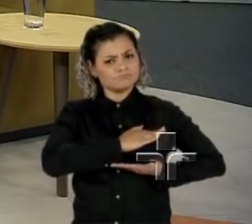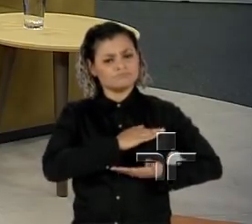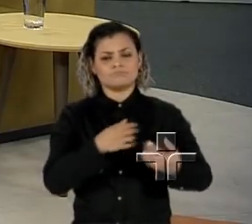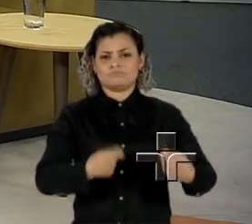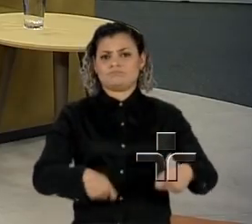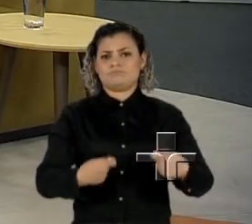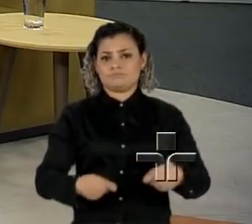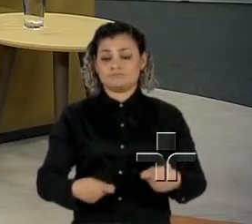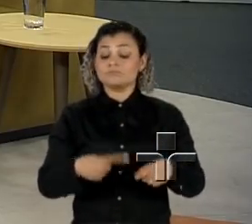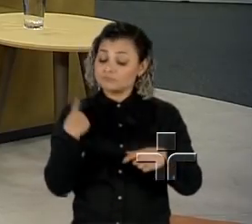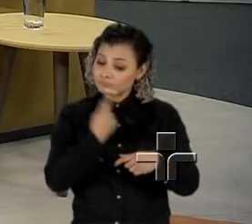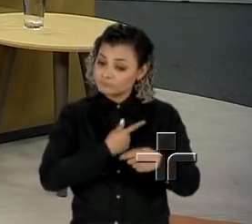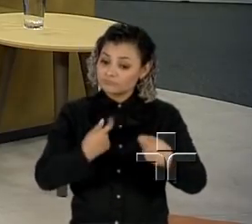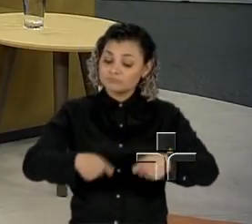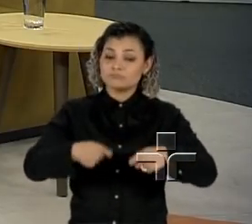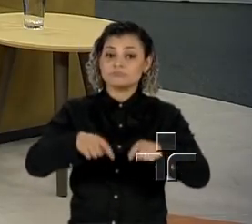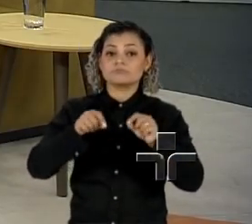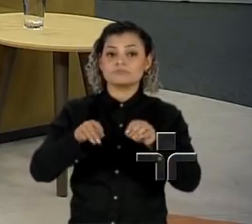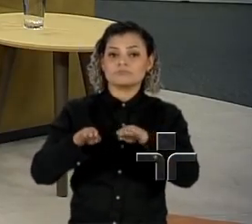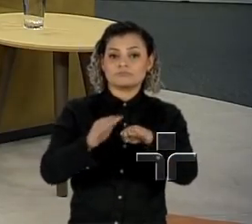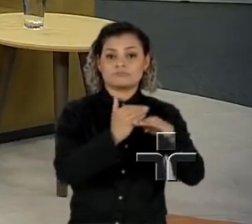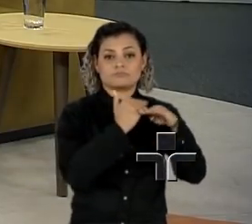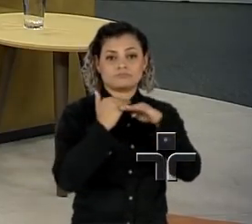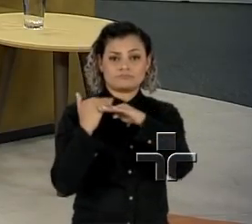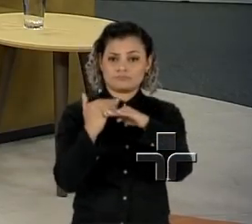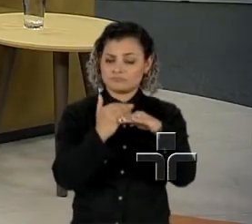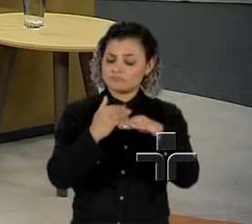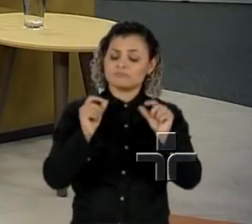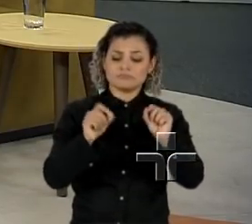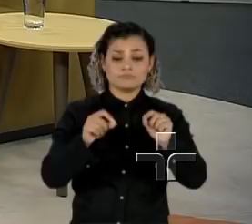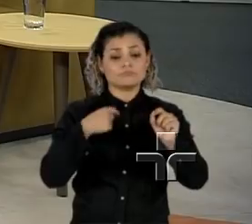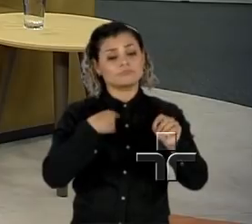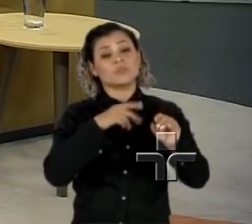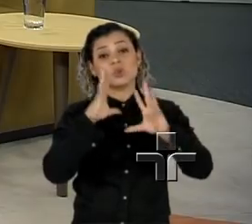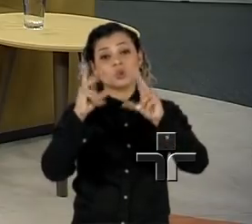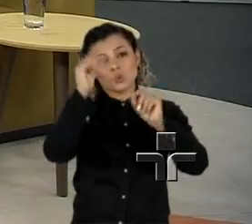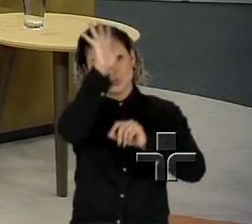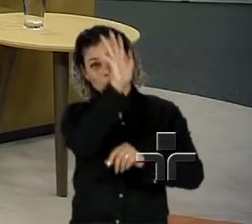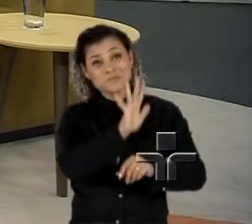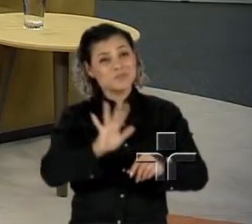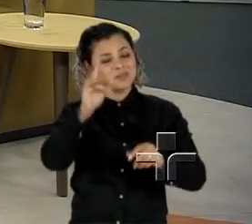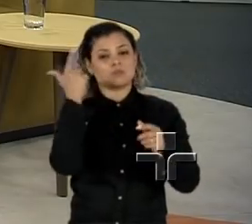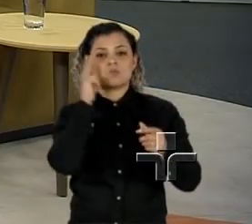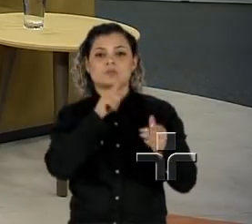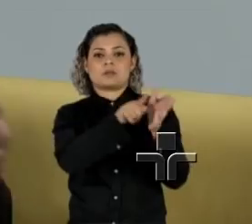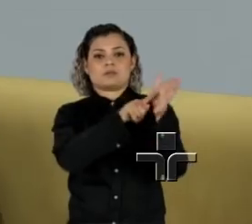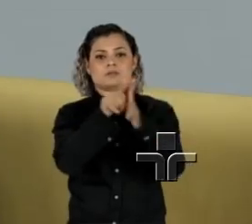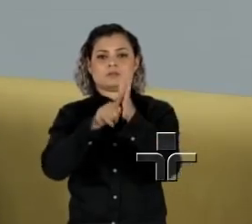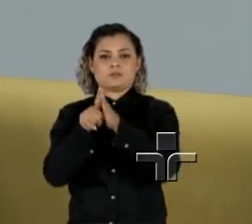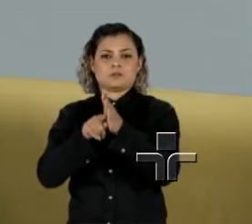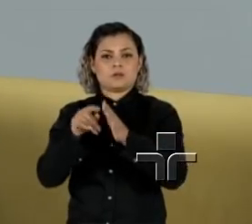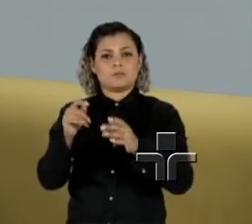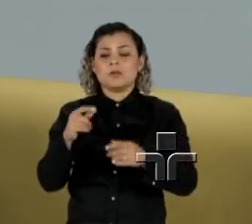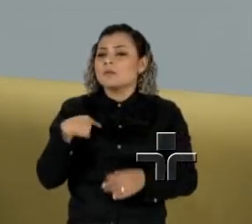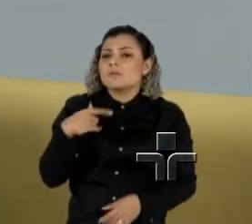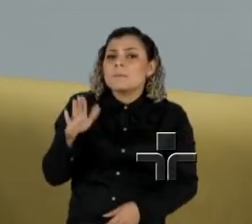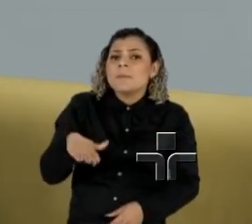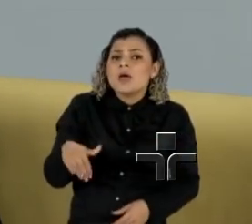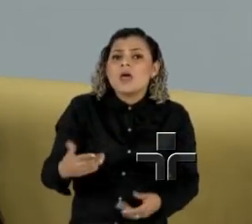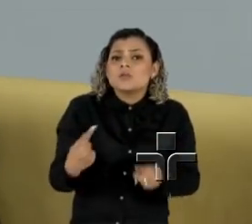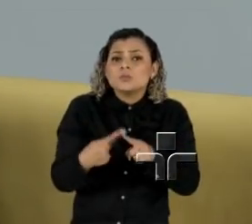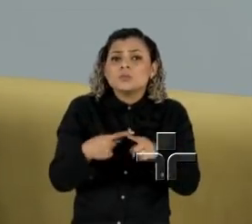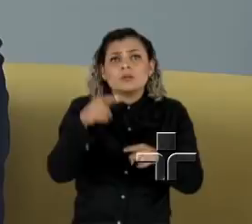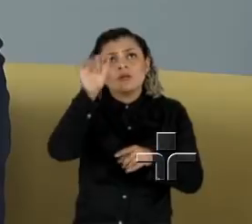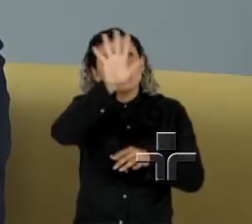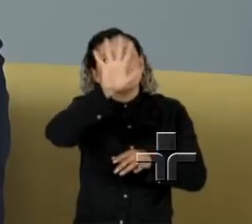precisamos, então, ter essa equidade, ou seja, o acesso igual a todas as brasileiras. Acontece por quê? Se o diz que é barato, por que não